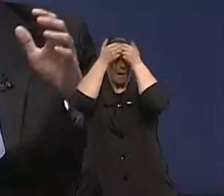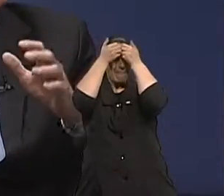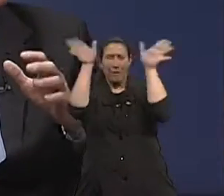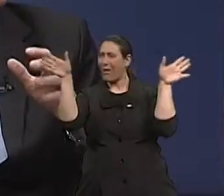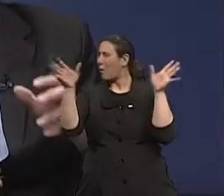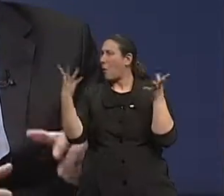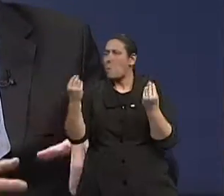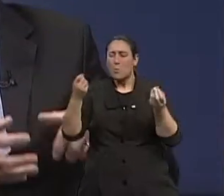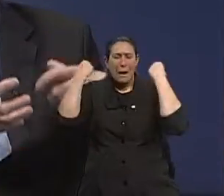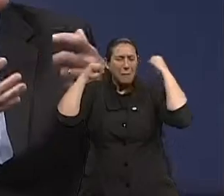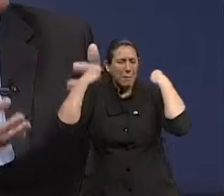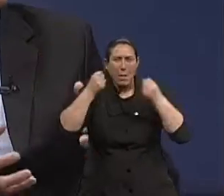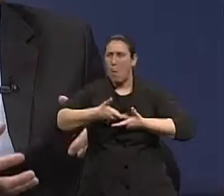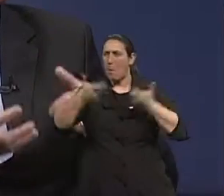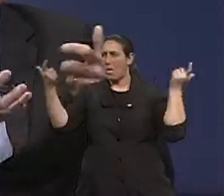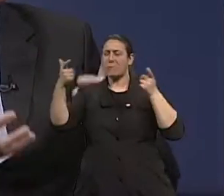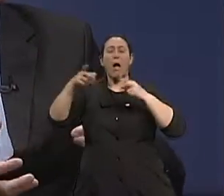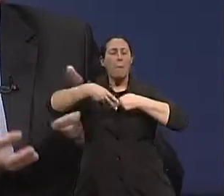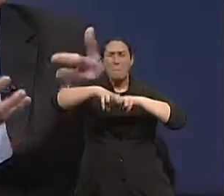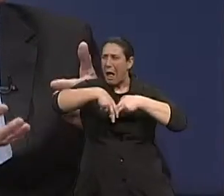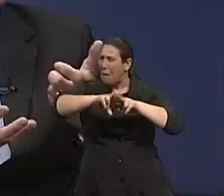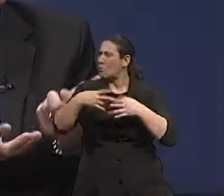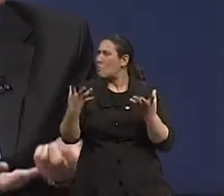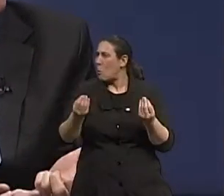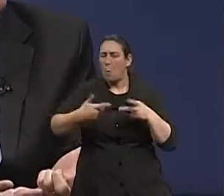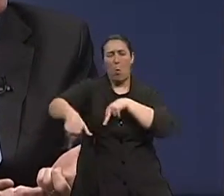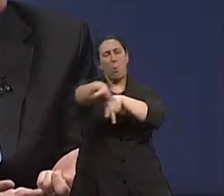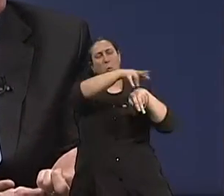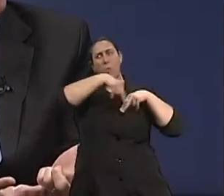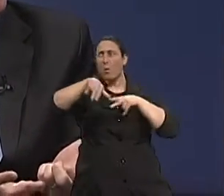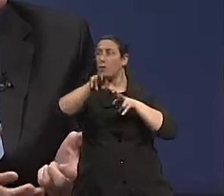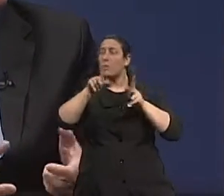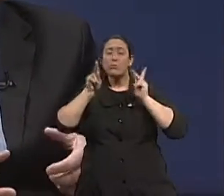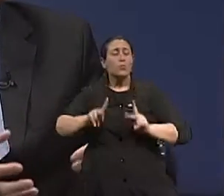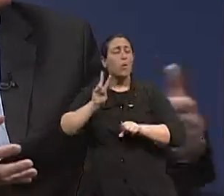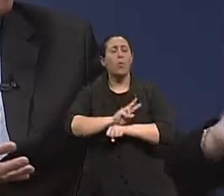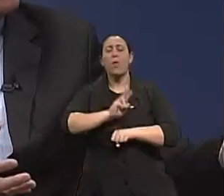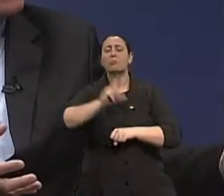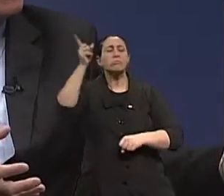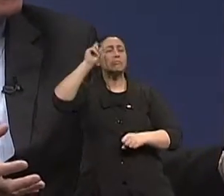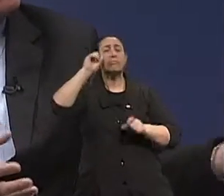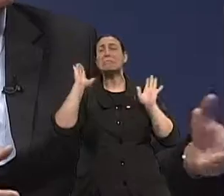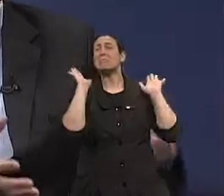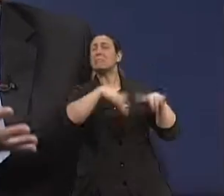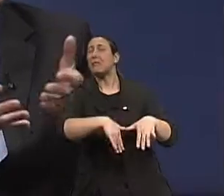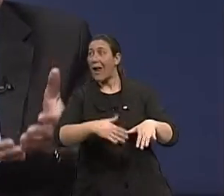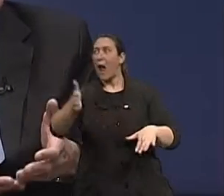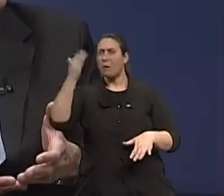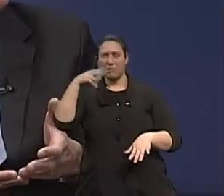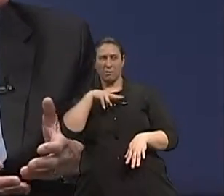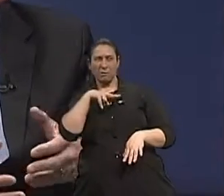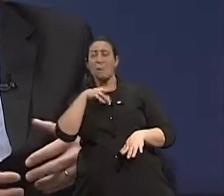as academias, as pessoas vendo a importância do exercício físico no seu dia a dia, a procura não só do geriatra, mas de outros